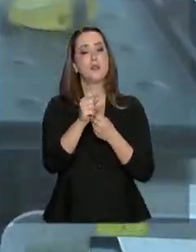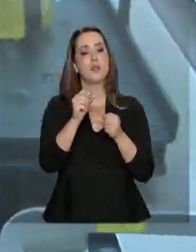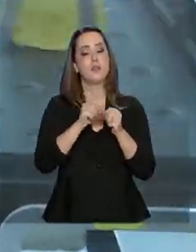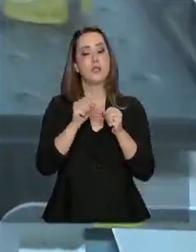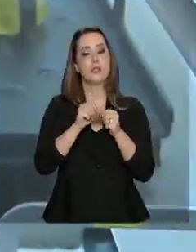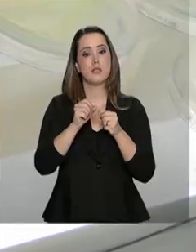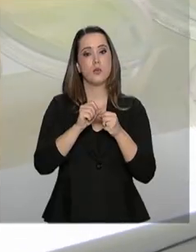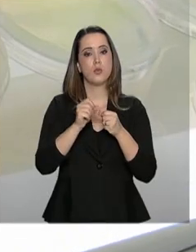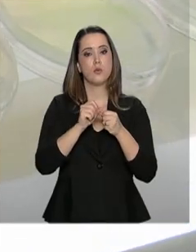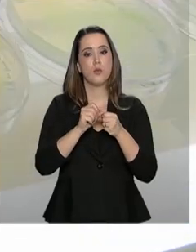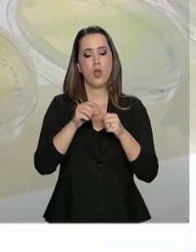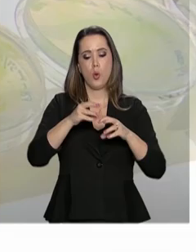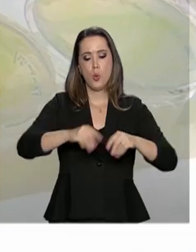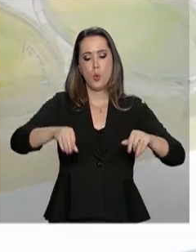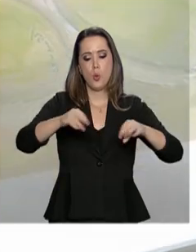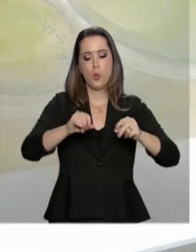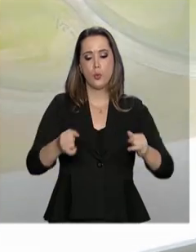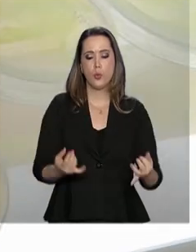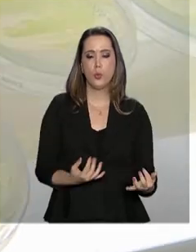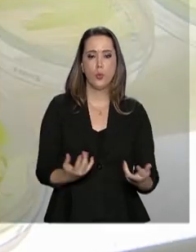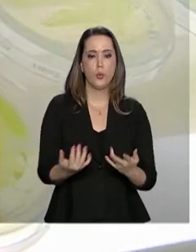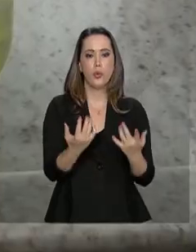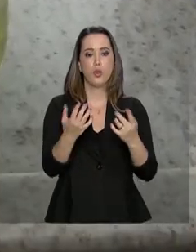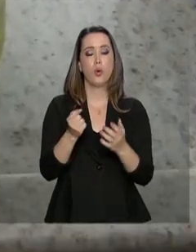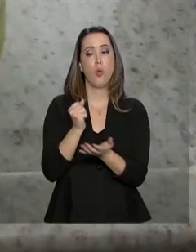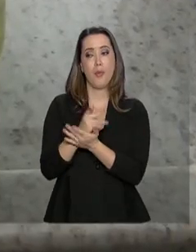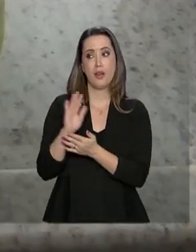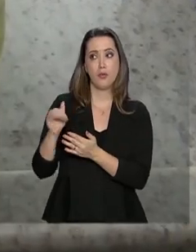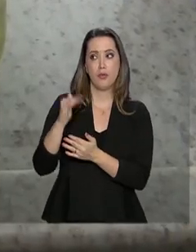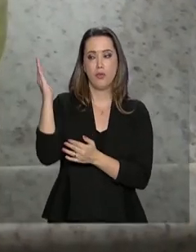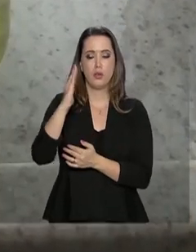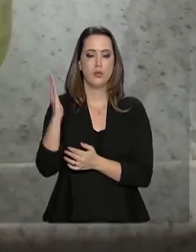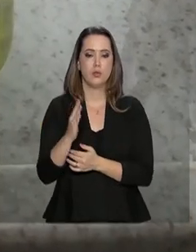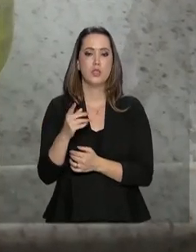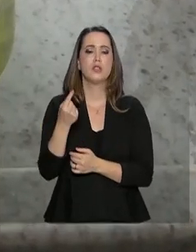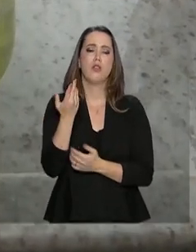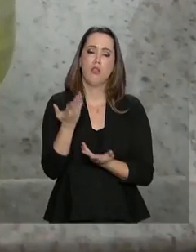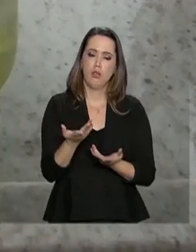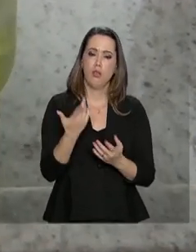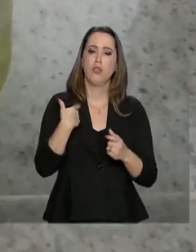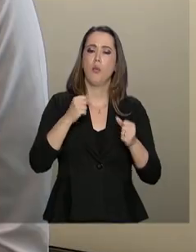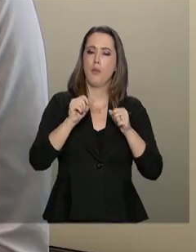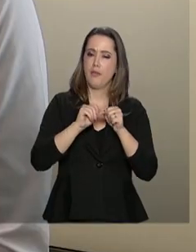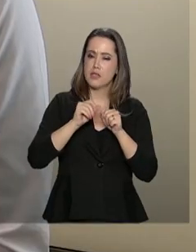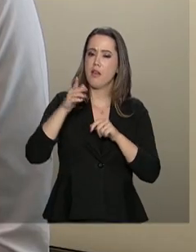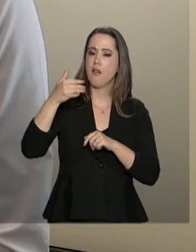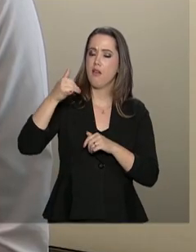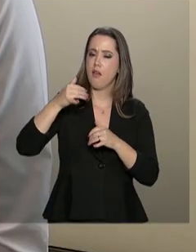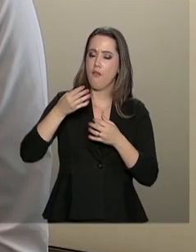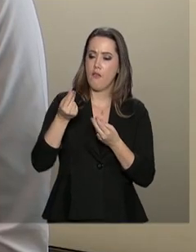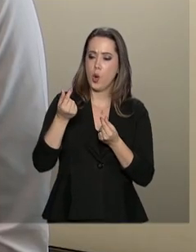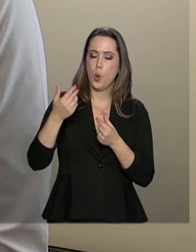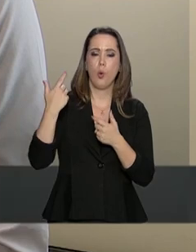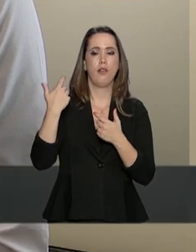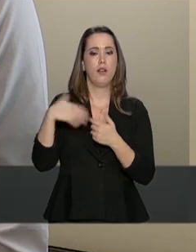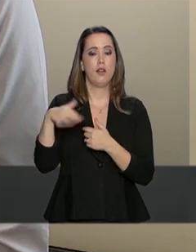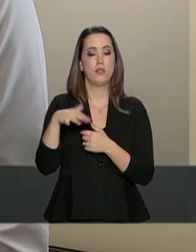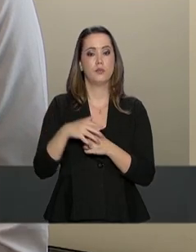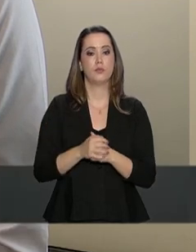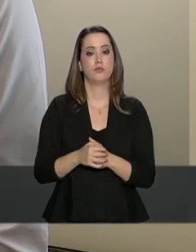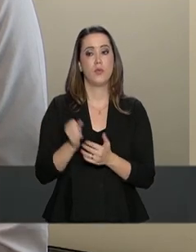biofertilizantes, é comprado fora do Brasil, o que eleva os custos de produção. A gente importa ela da